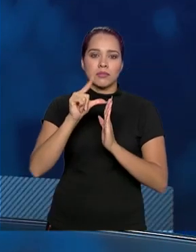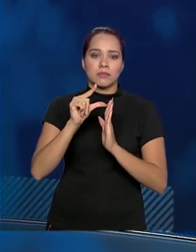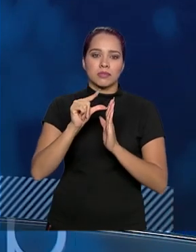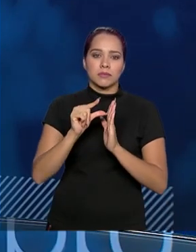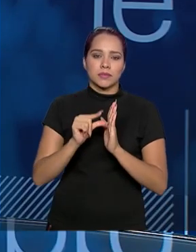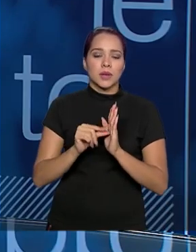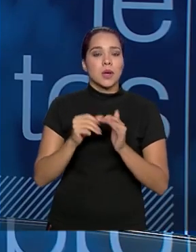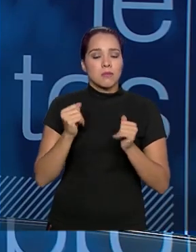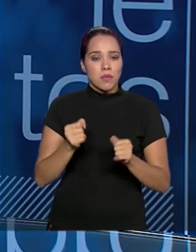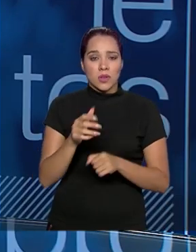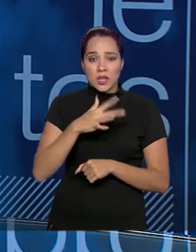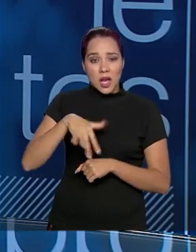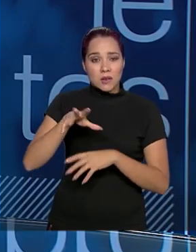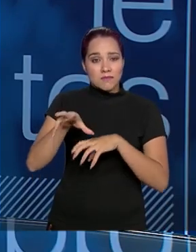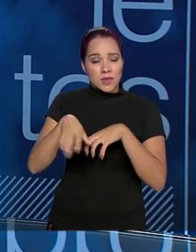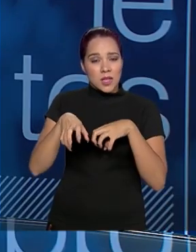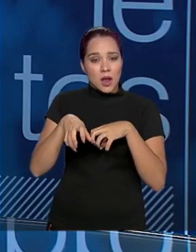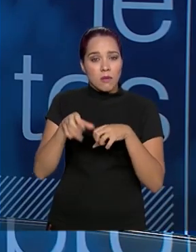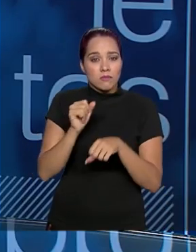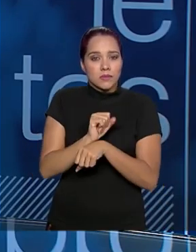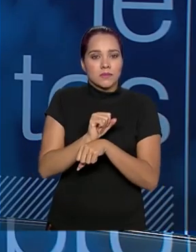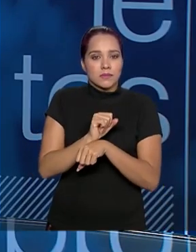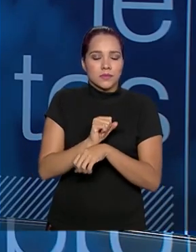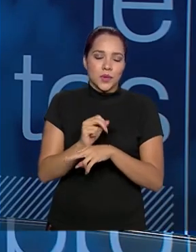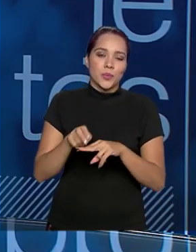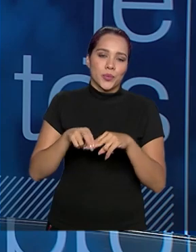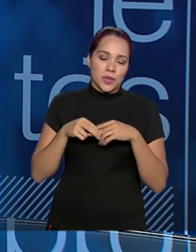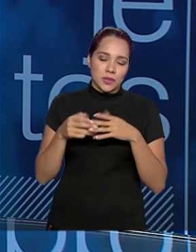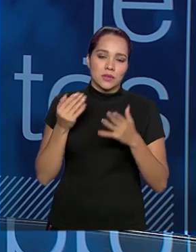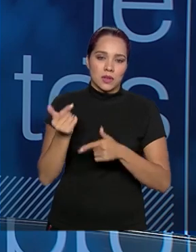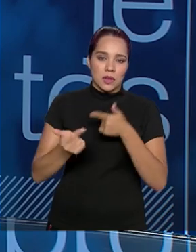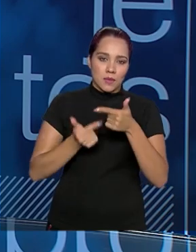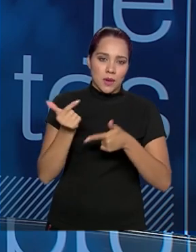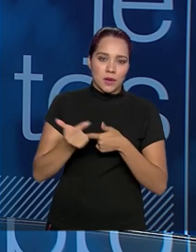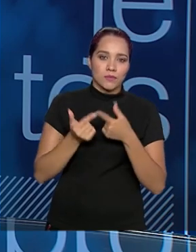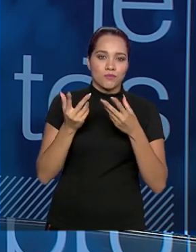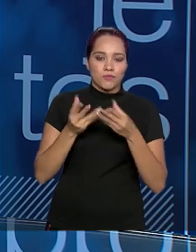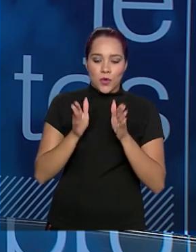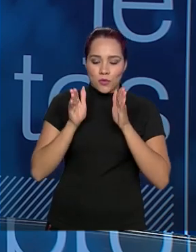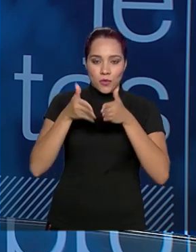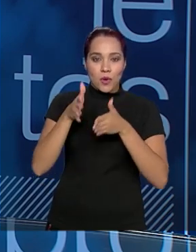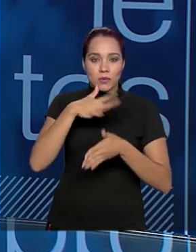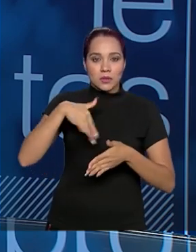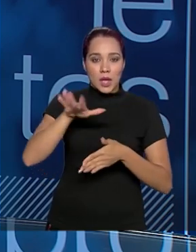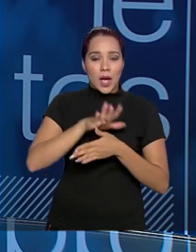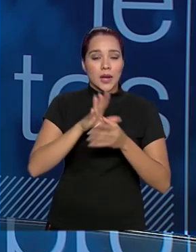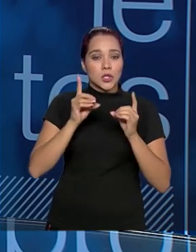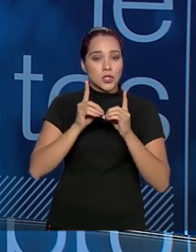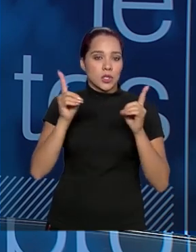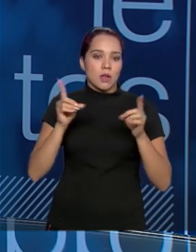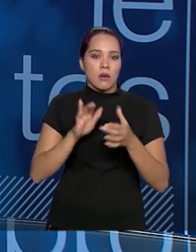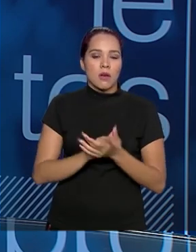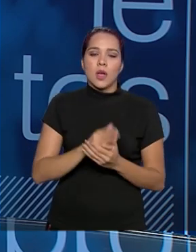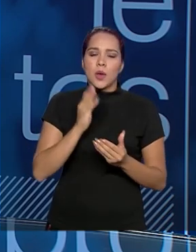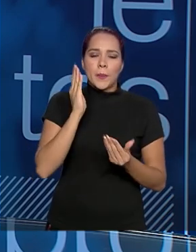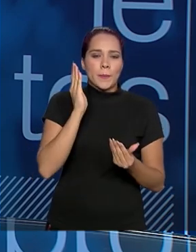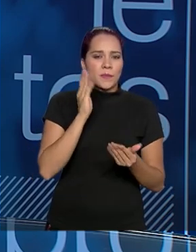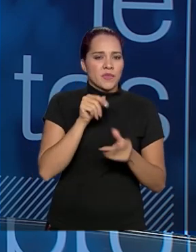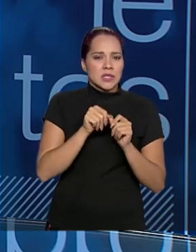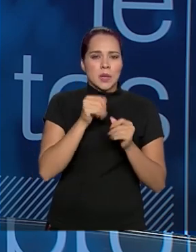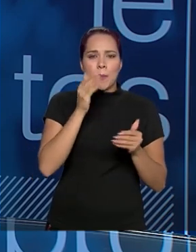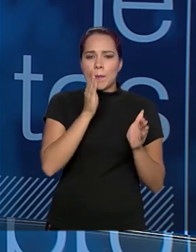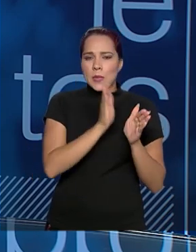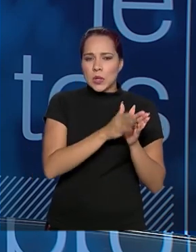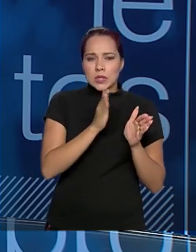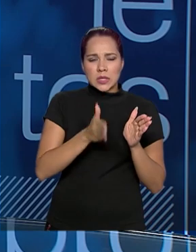pode travar o setor mineral por isso. Por isso, a gente também está atuando muito na questão digital. fazer processos autônomos, processos